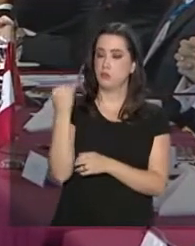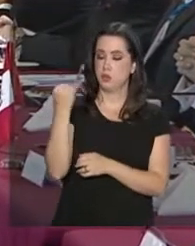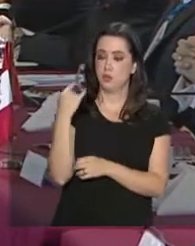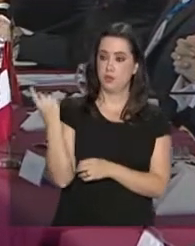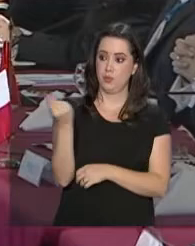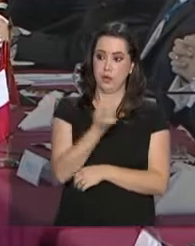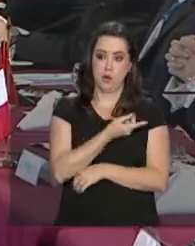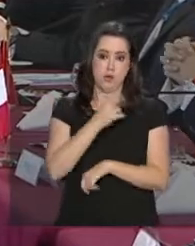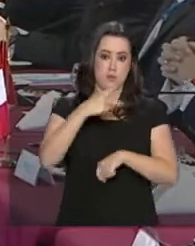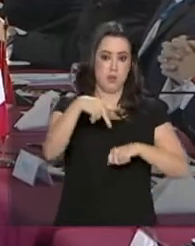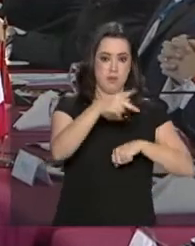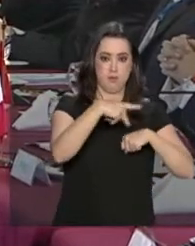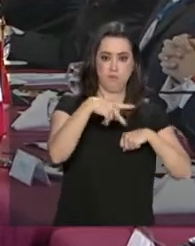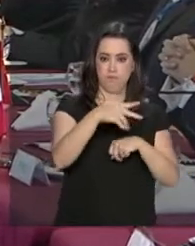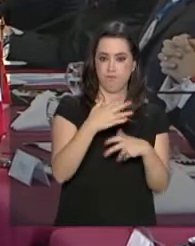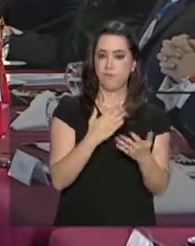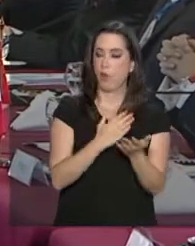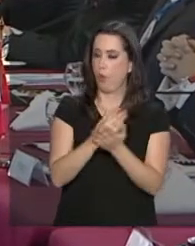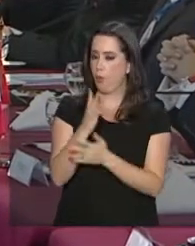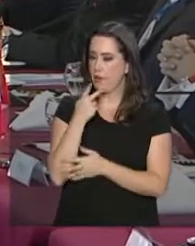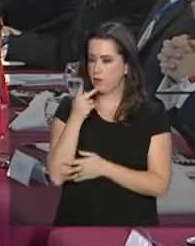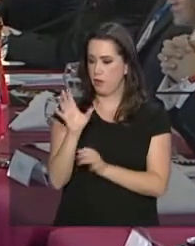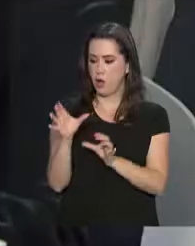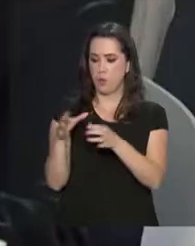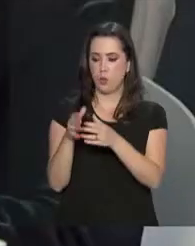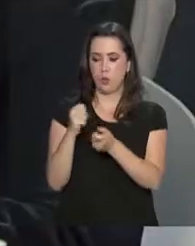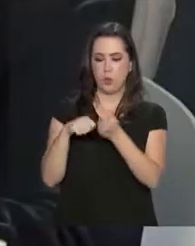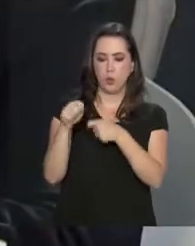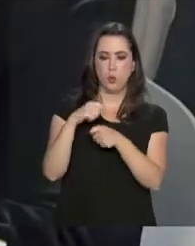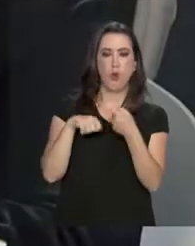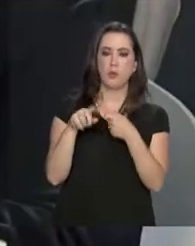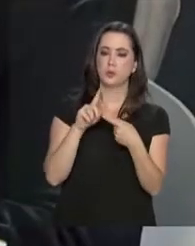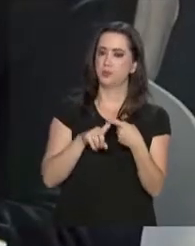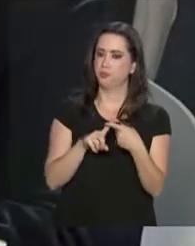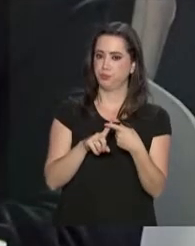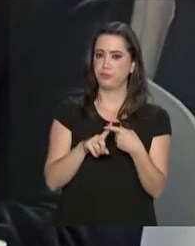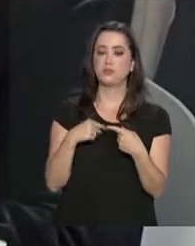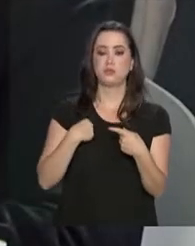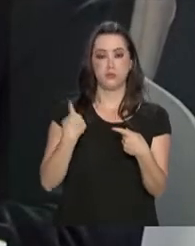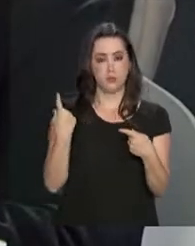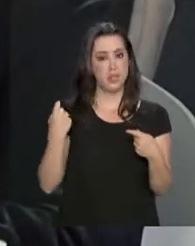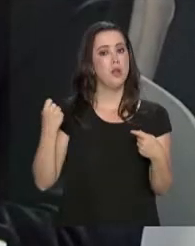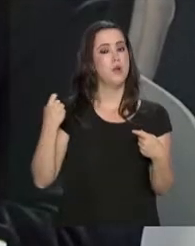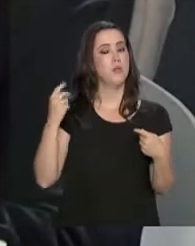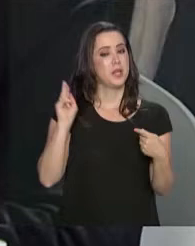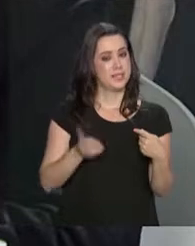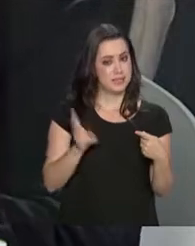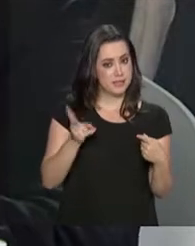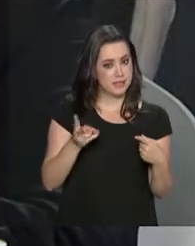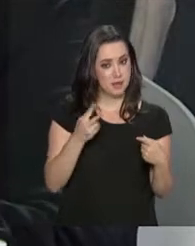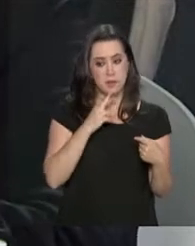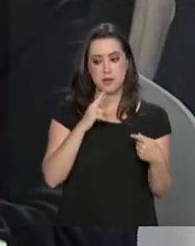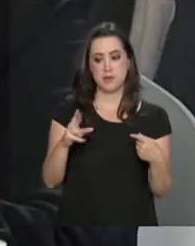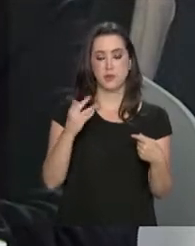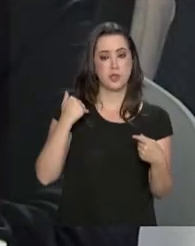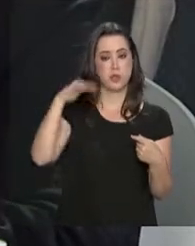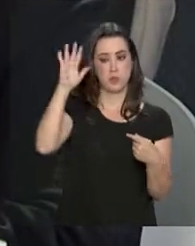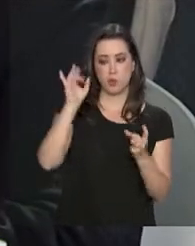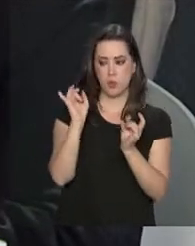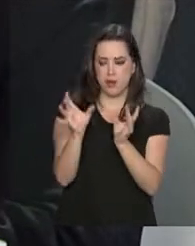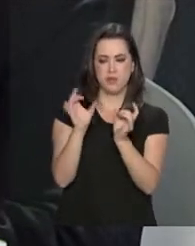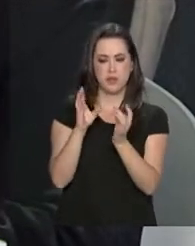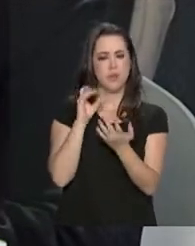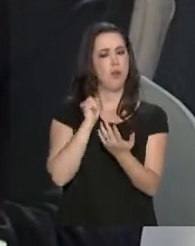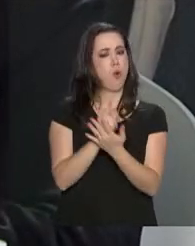E eu começo pelo plano econômico, porque nós, afinal, respondemos sempre com mais comércio e